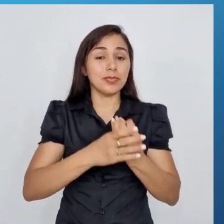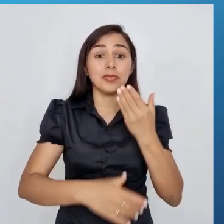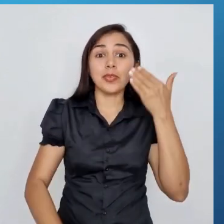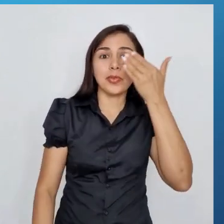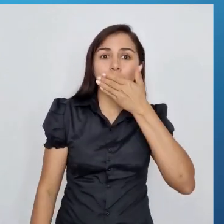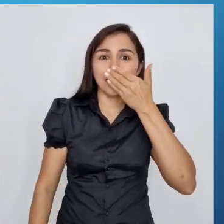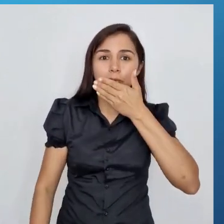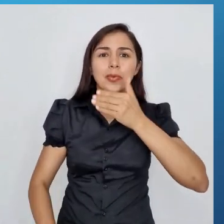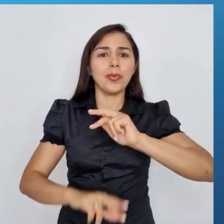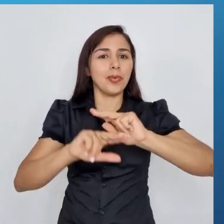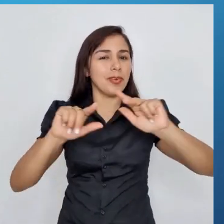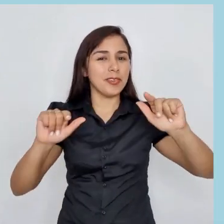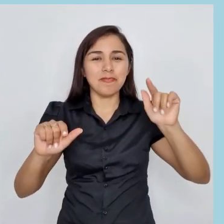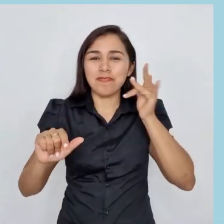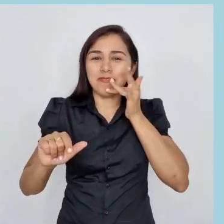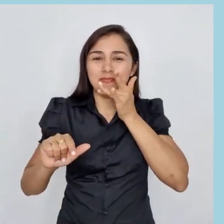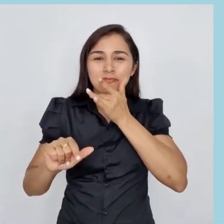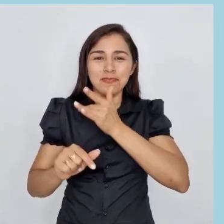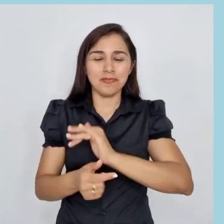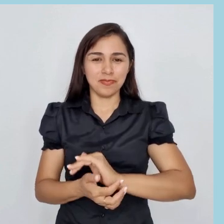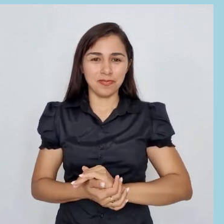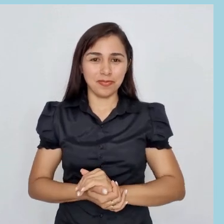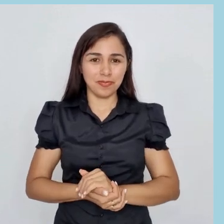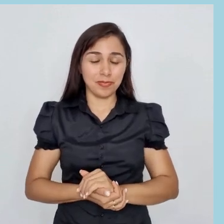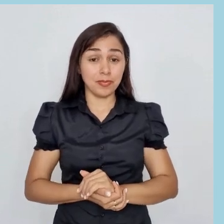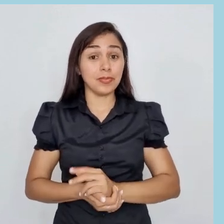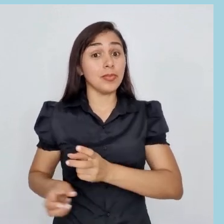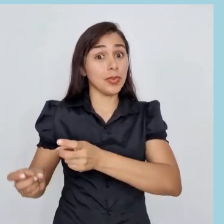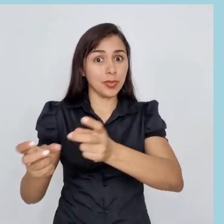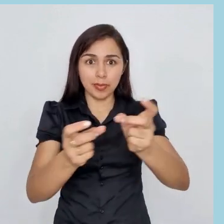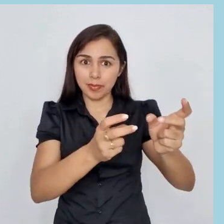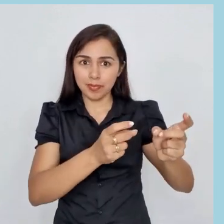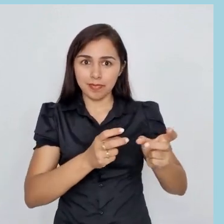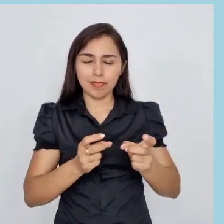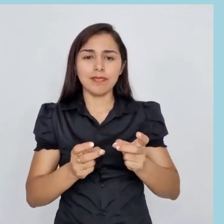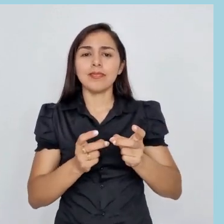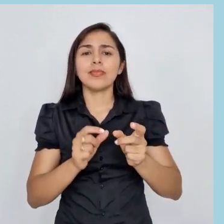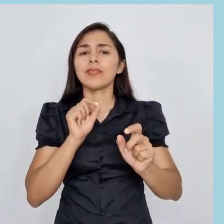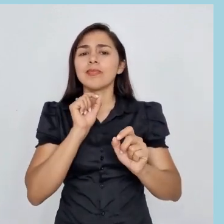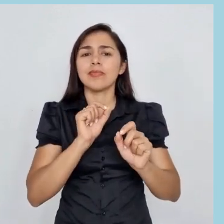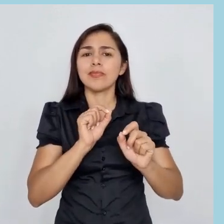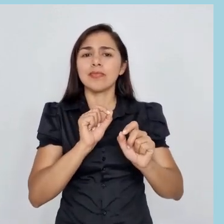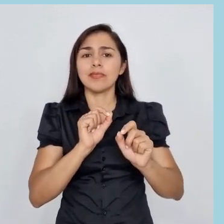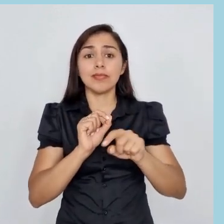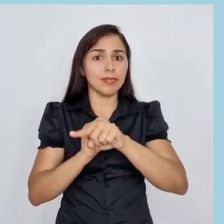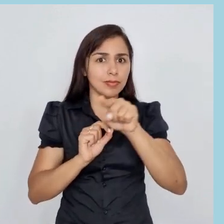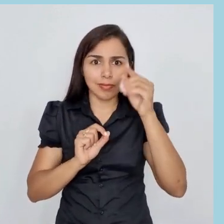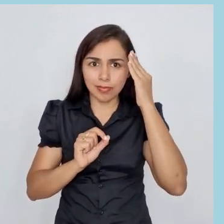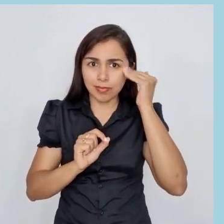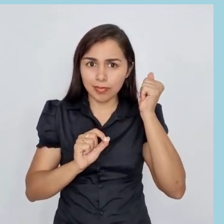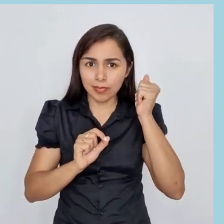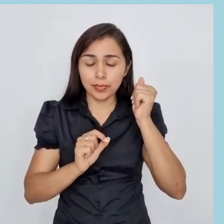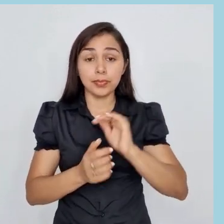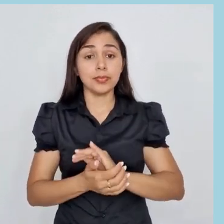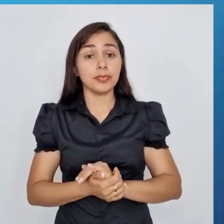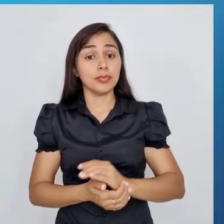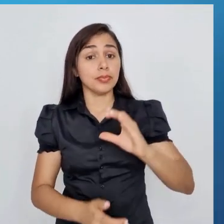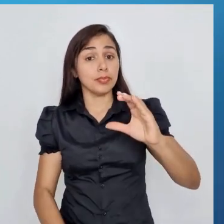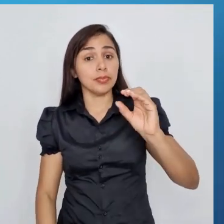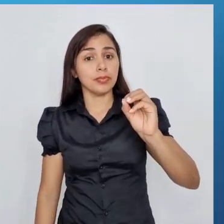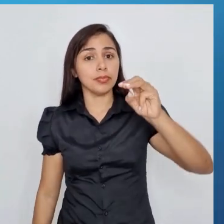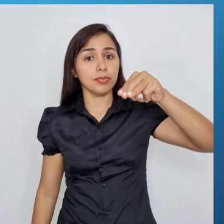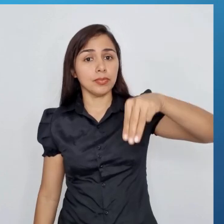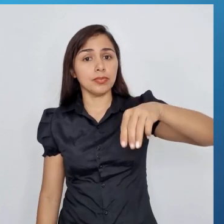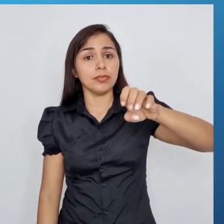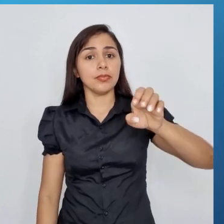só que gostoso! O comércio, o que é o comércio? Você sabe? O comércio, ele consiste